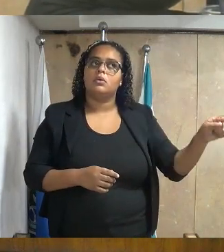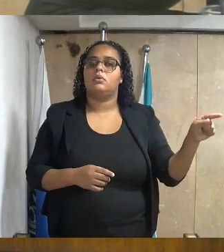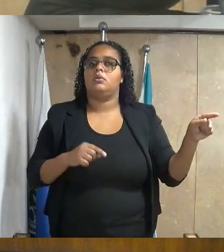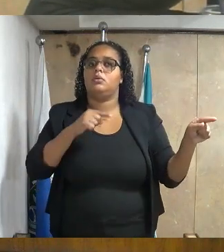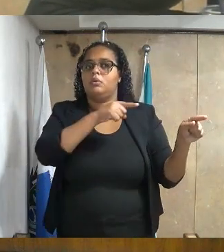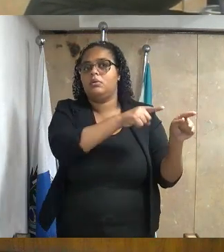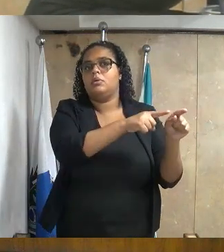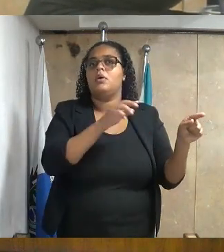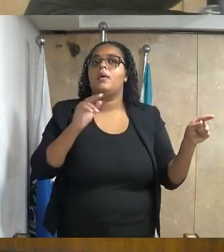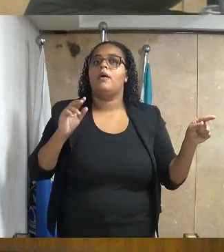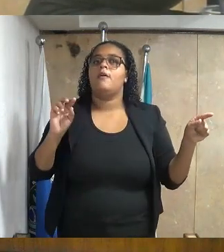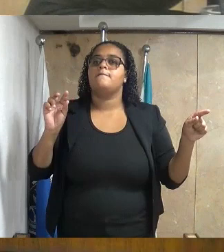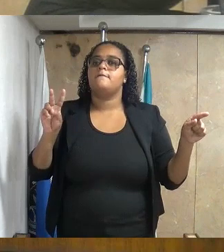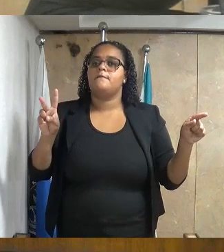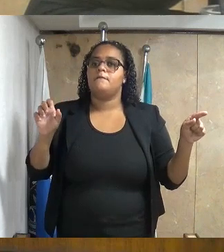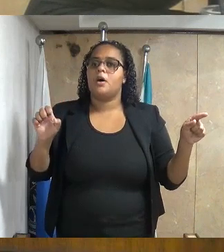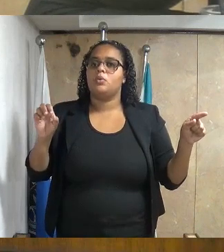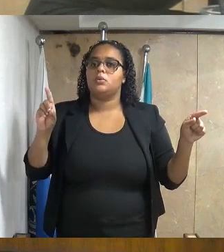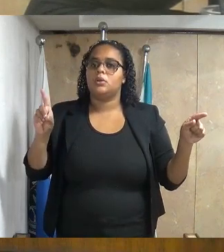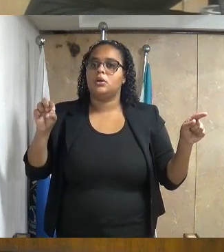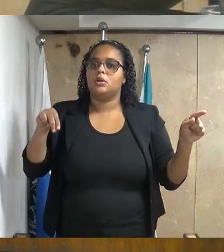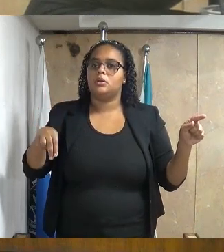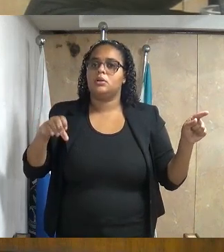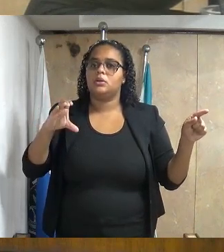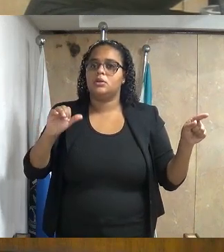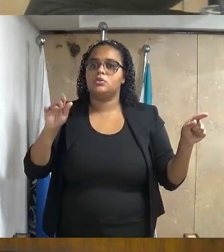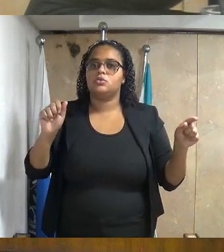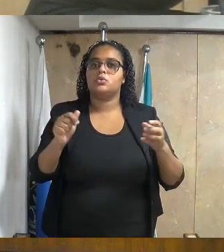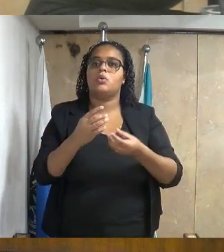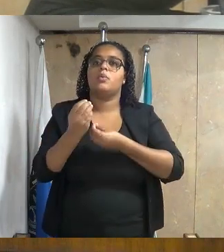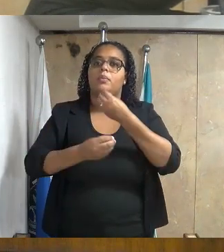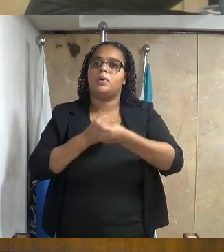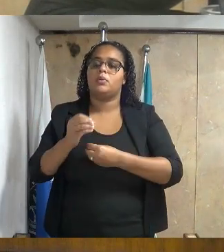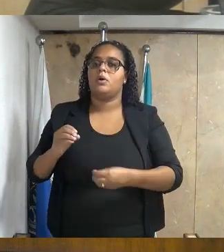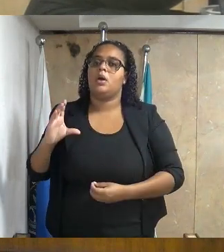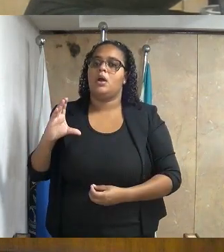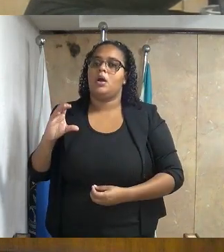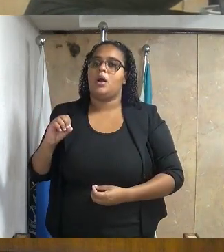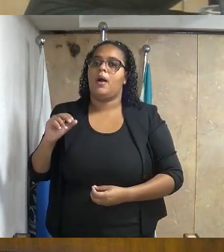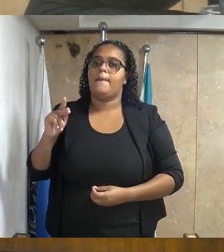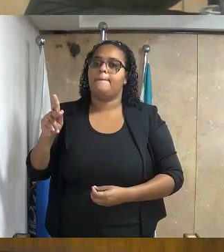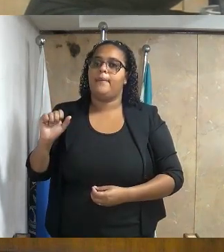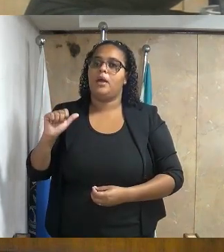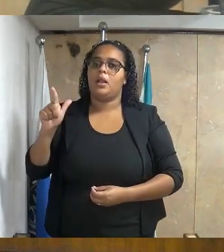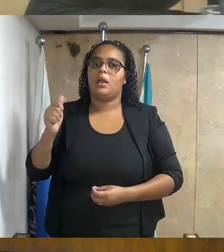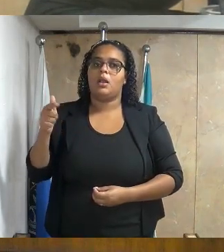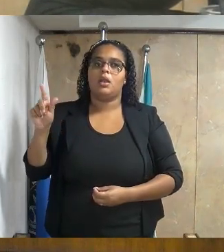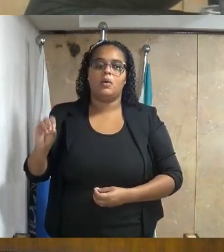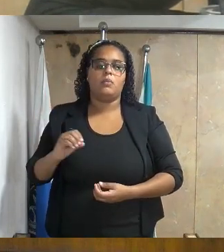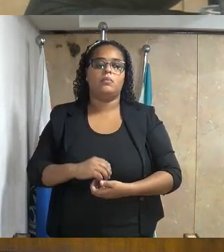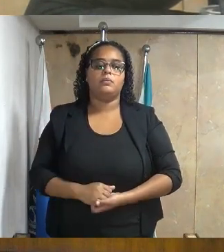senhor Valdenilso da Conceição dos Santos, capelão e membro da Associação